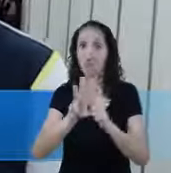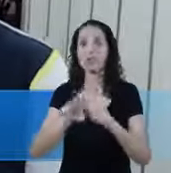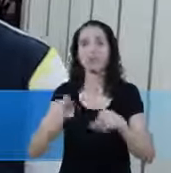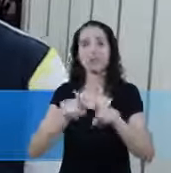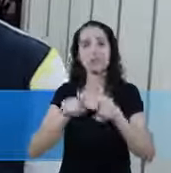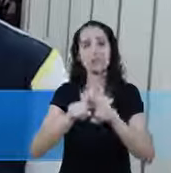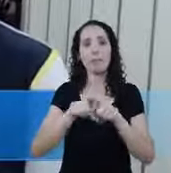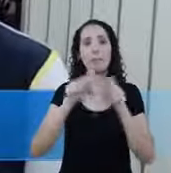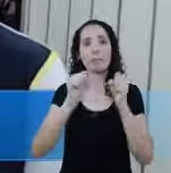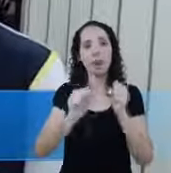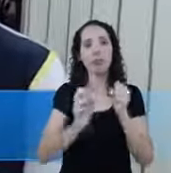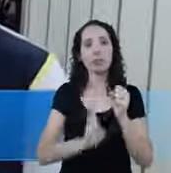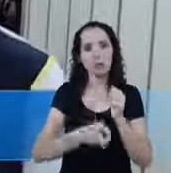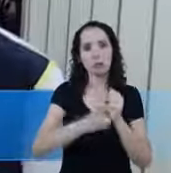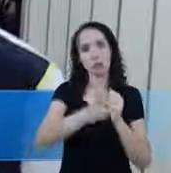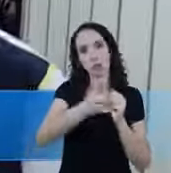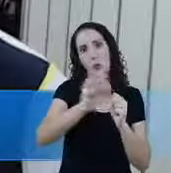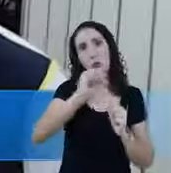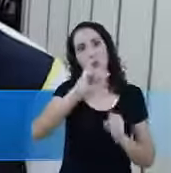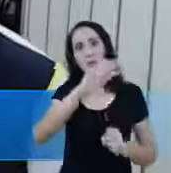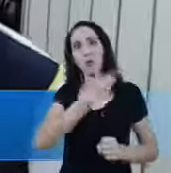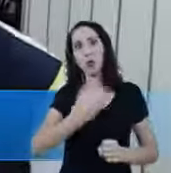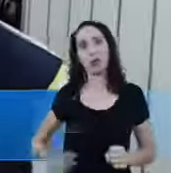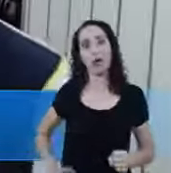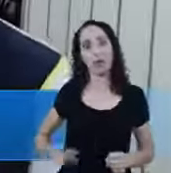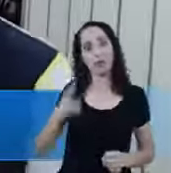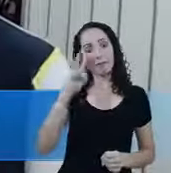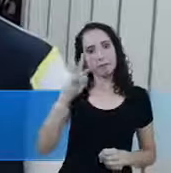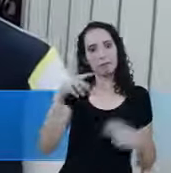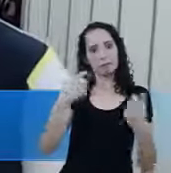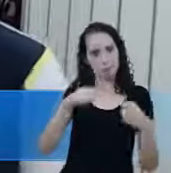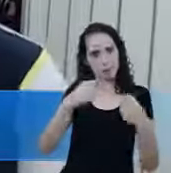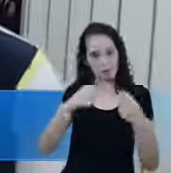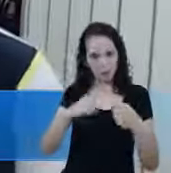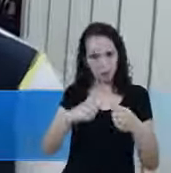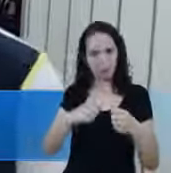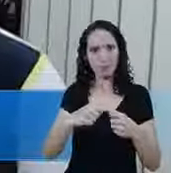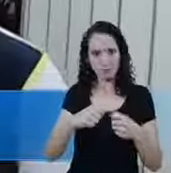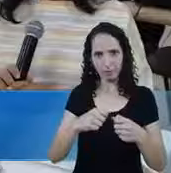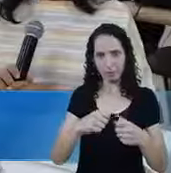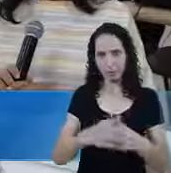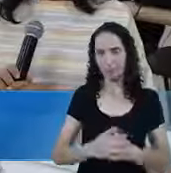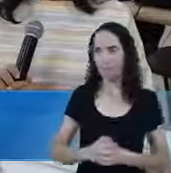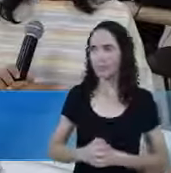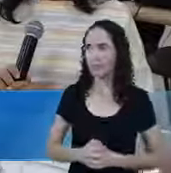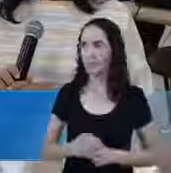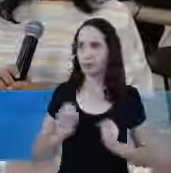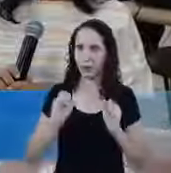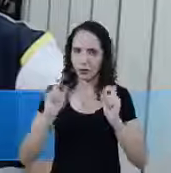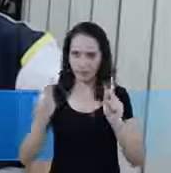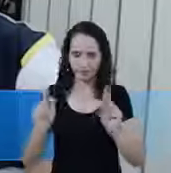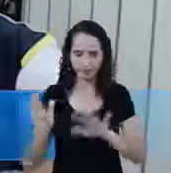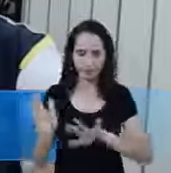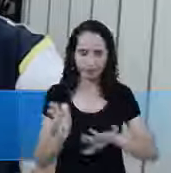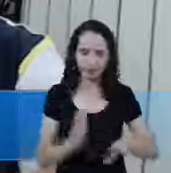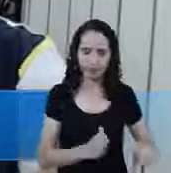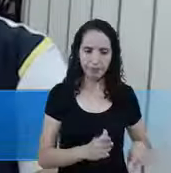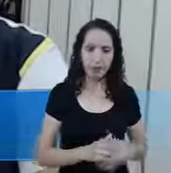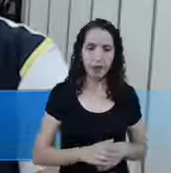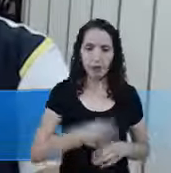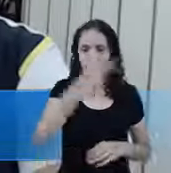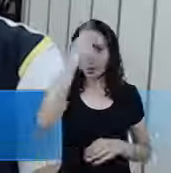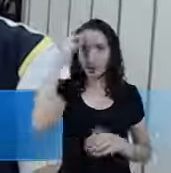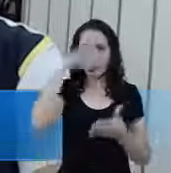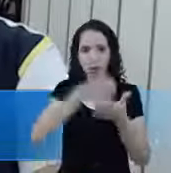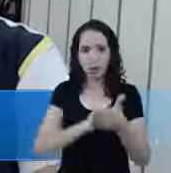tantos meses Que o governo achar necessário Que esse auxílio vá para as pessoas É isso mesmo Ok Então pessoas do Cadastro